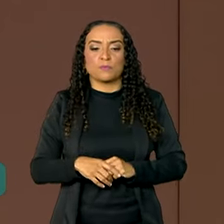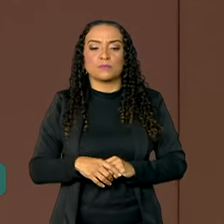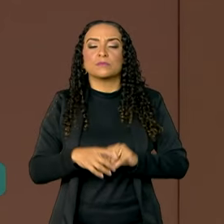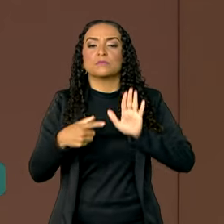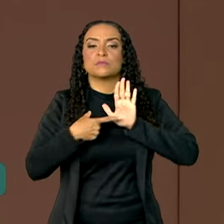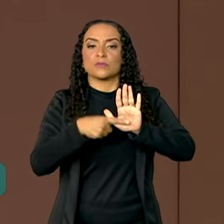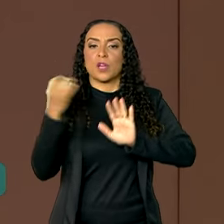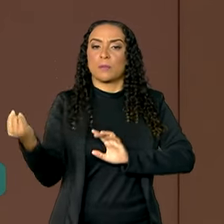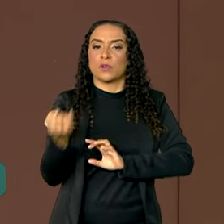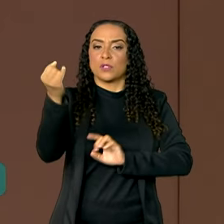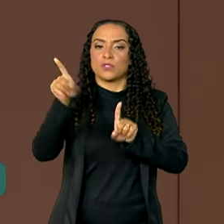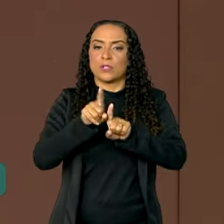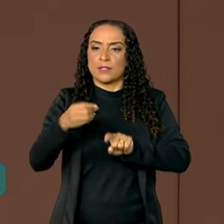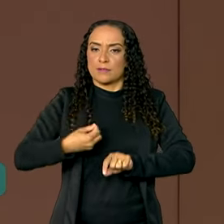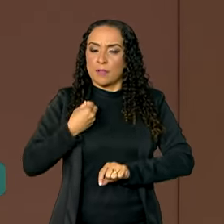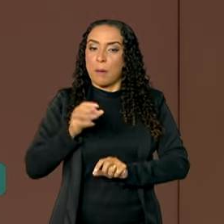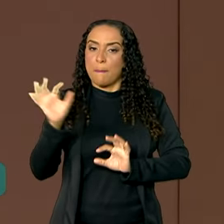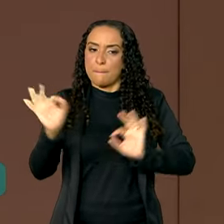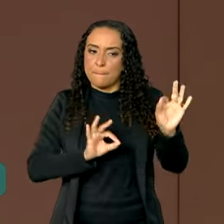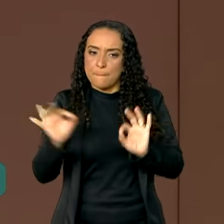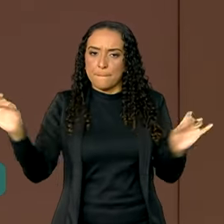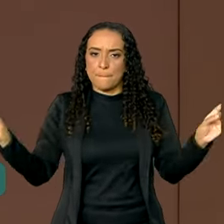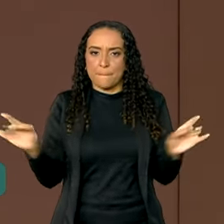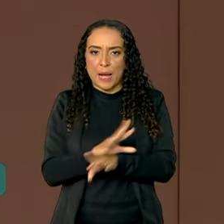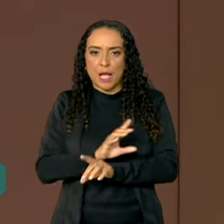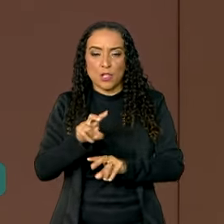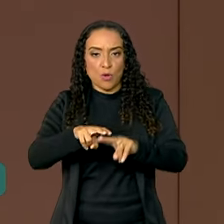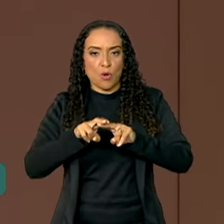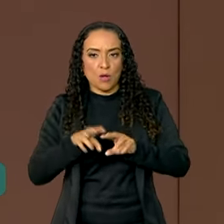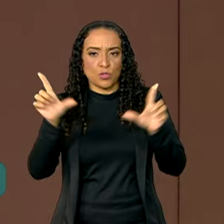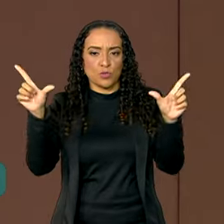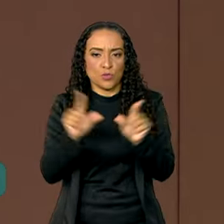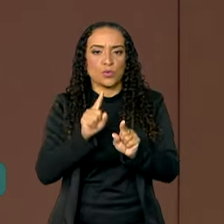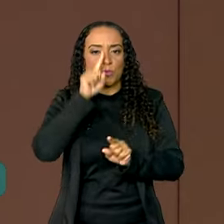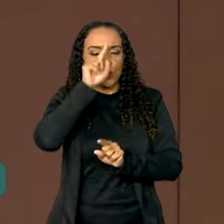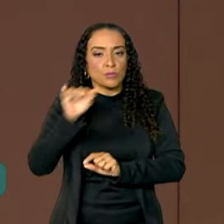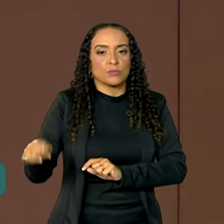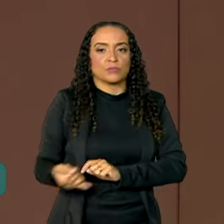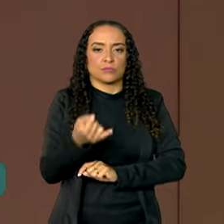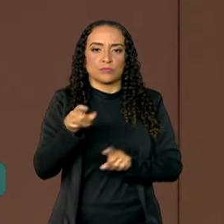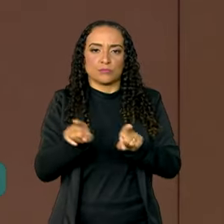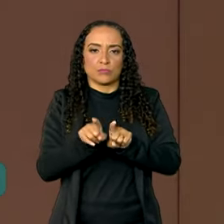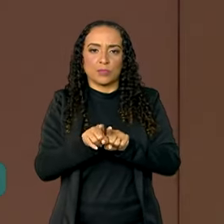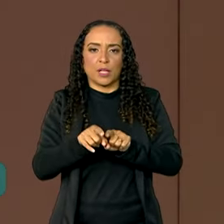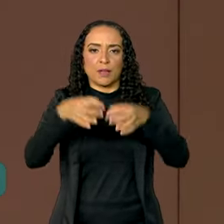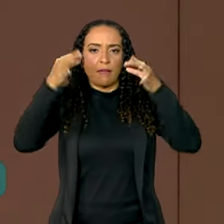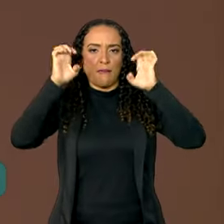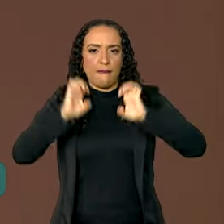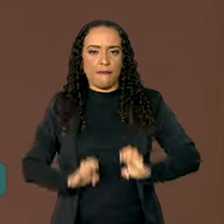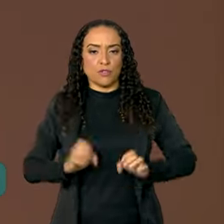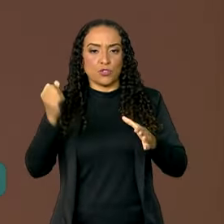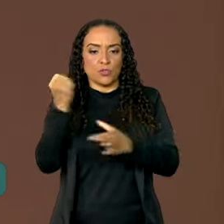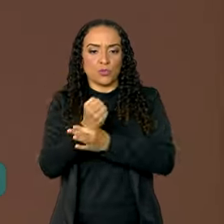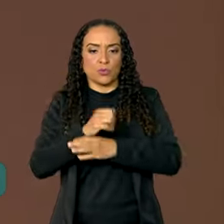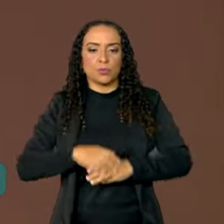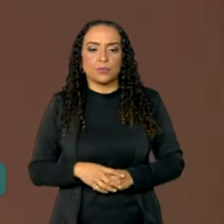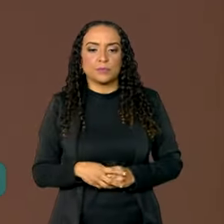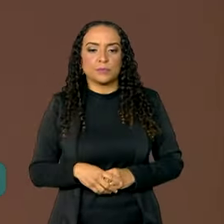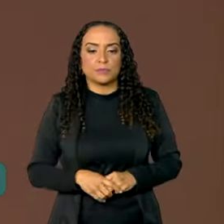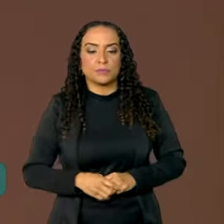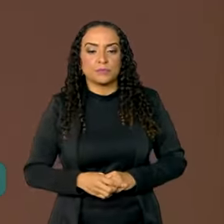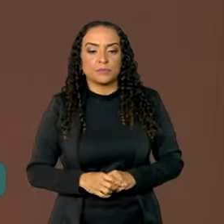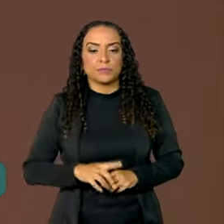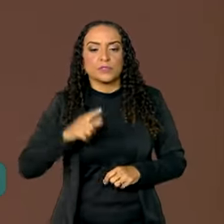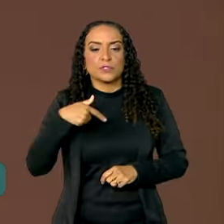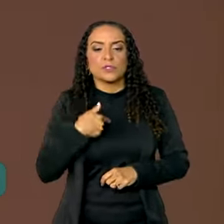destacando a importância de estarmos preparados para mitigar riscos e aproveitar as oportunidades de forma ética e segura. No Banco Interamericano